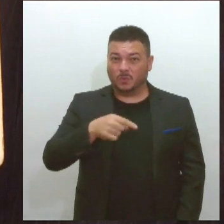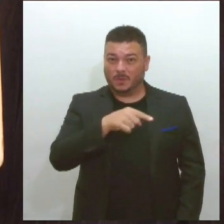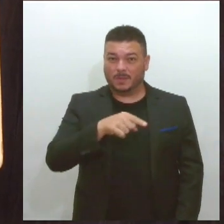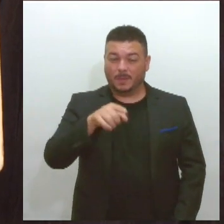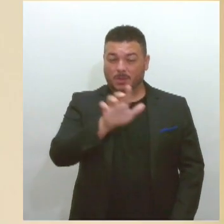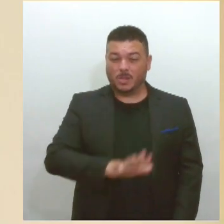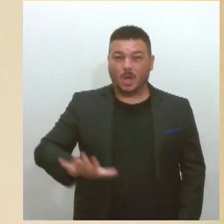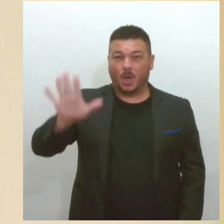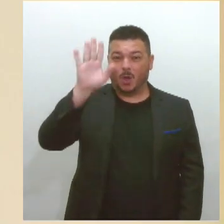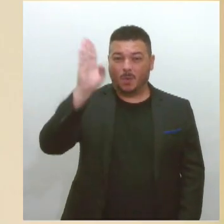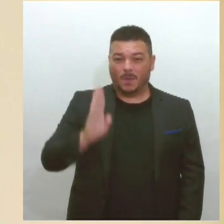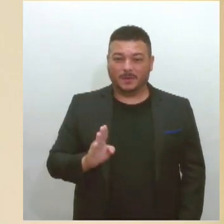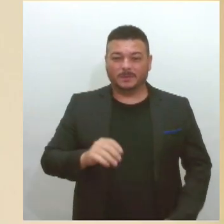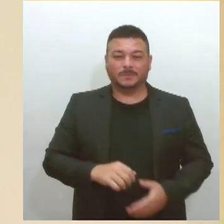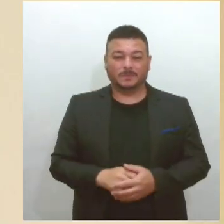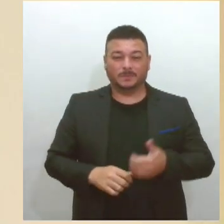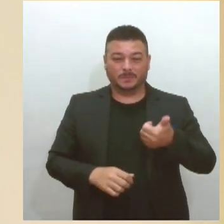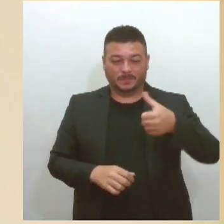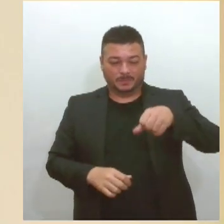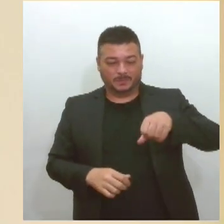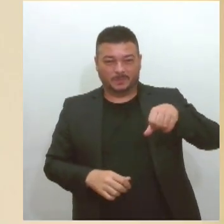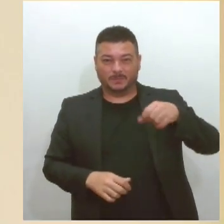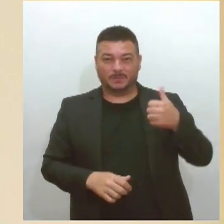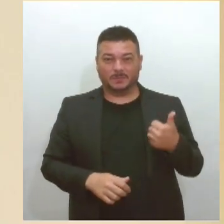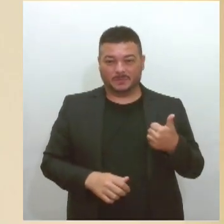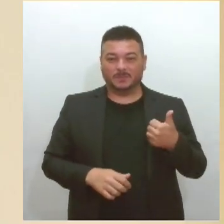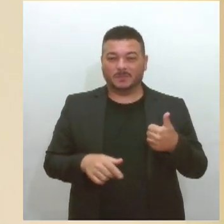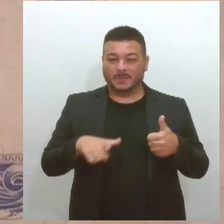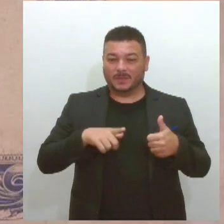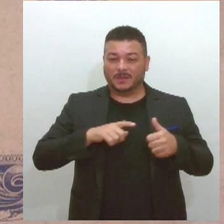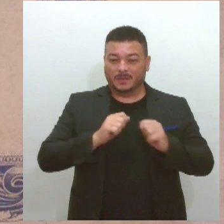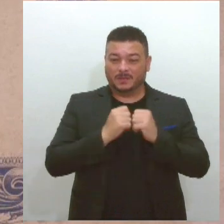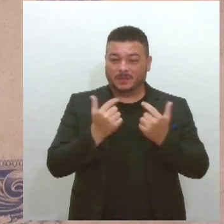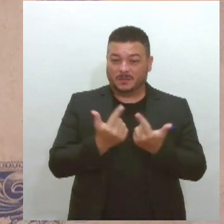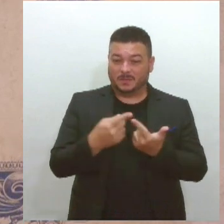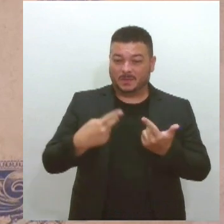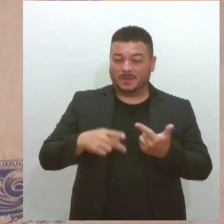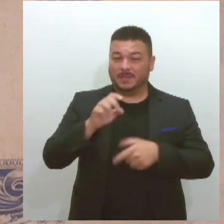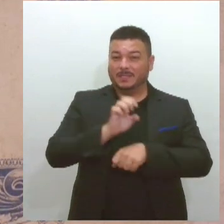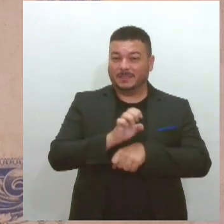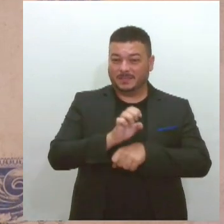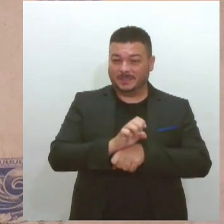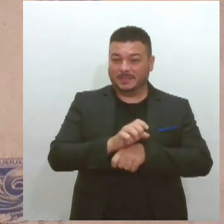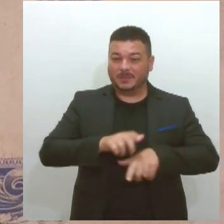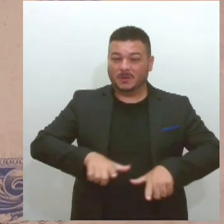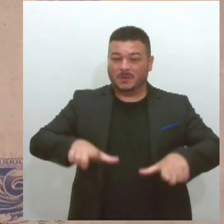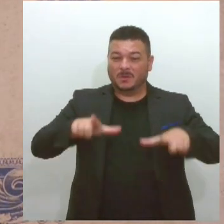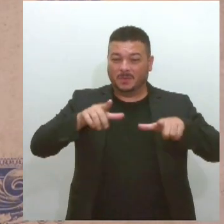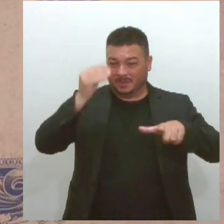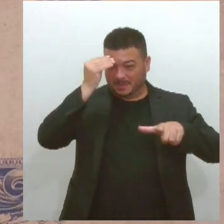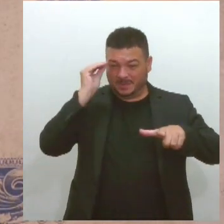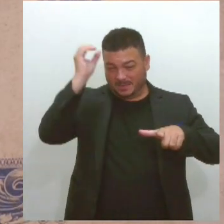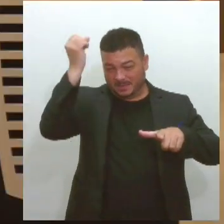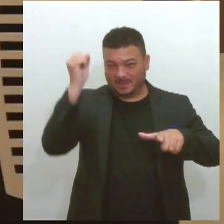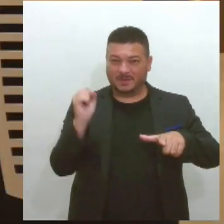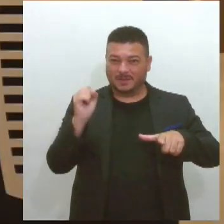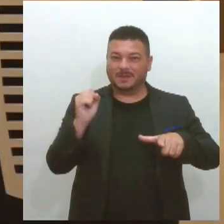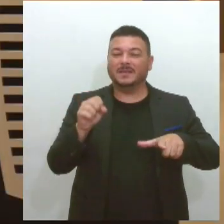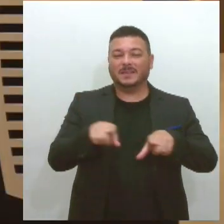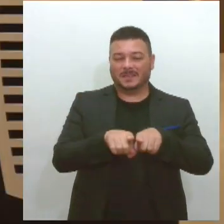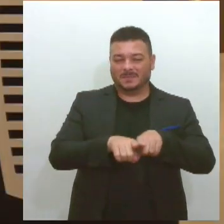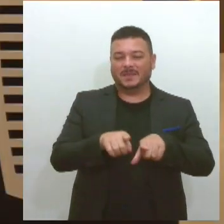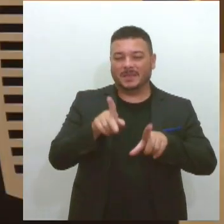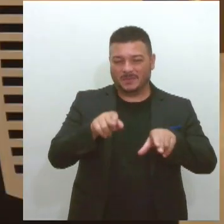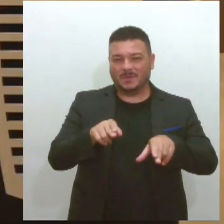1991 recebeu da Assembleia Legislativa do Estado de Sergipe o título de cidadania sergipana. Também em 91 recebeu o título de